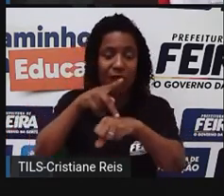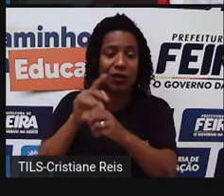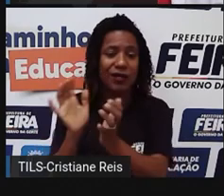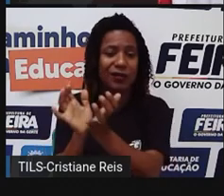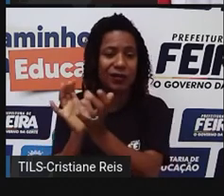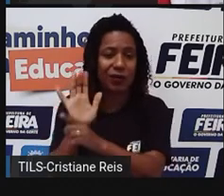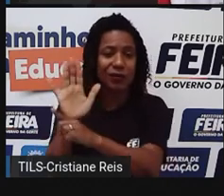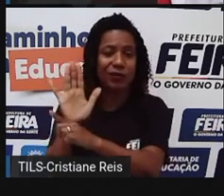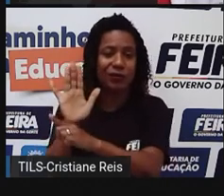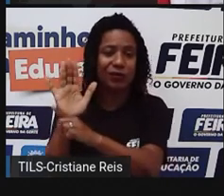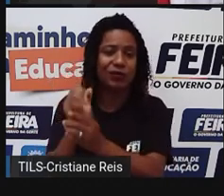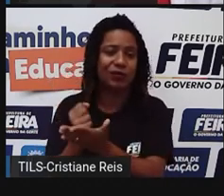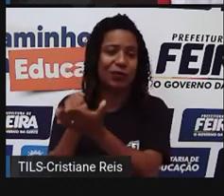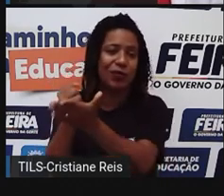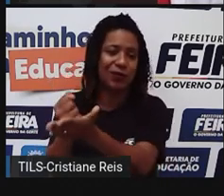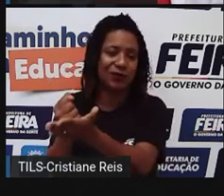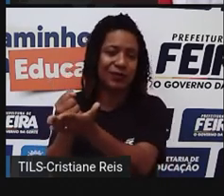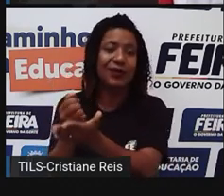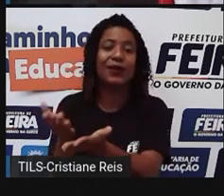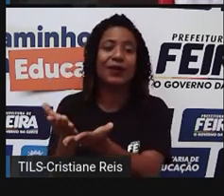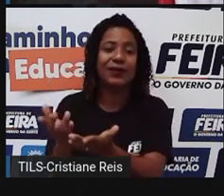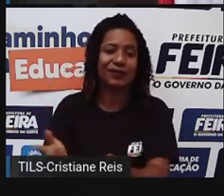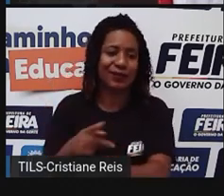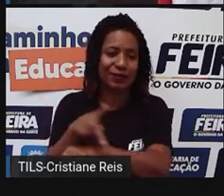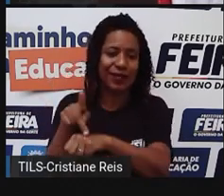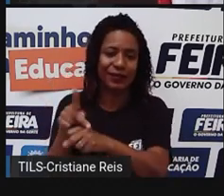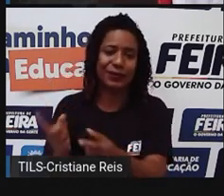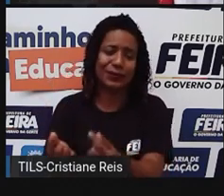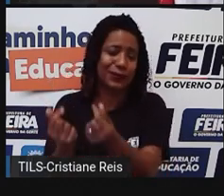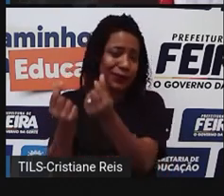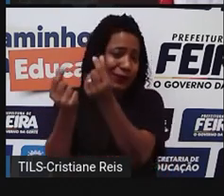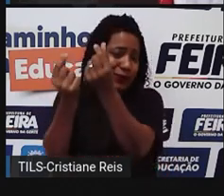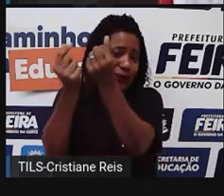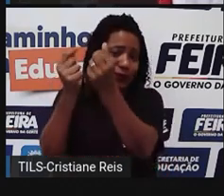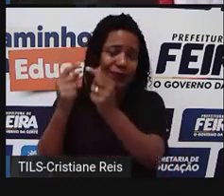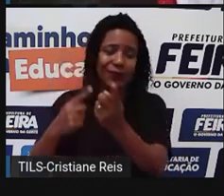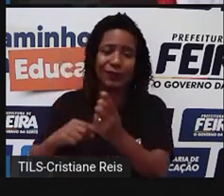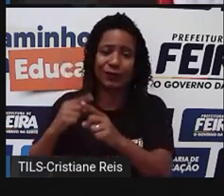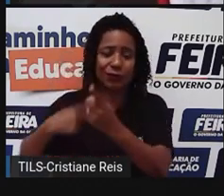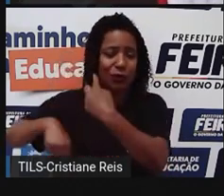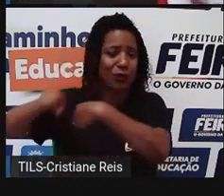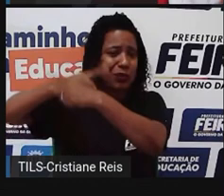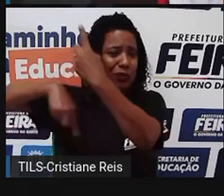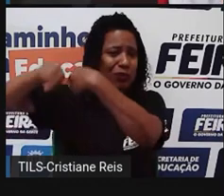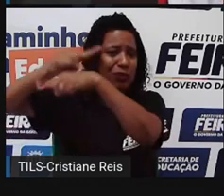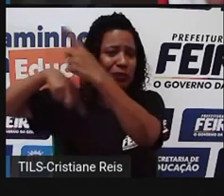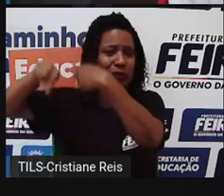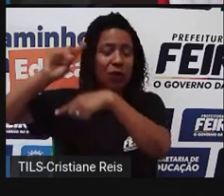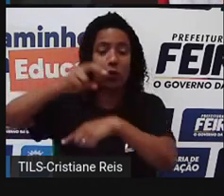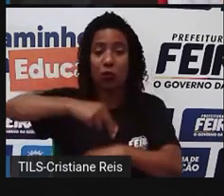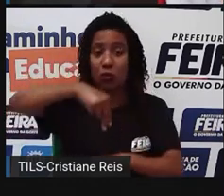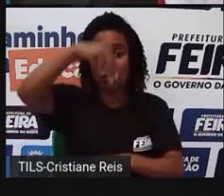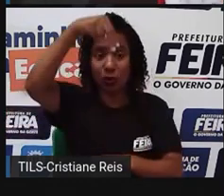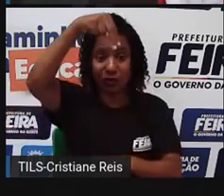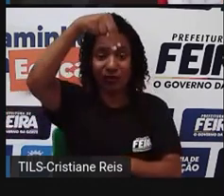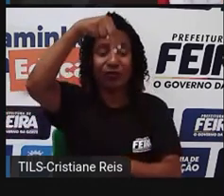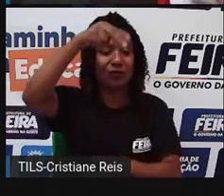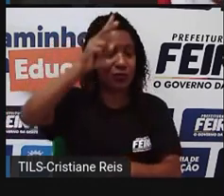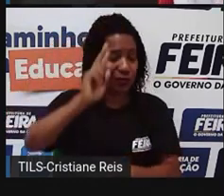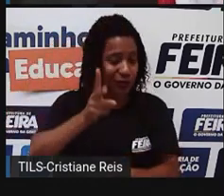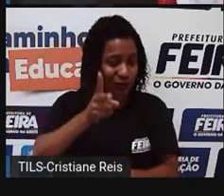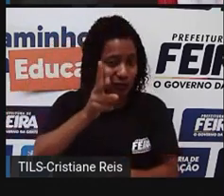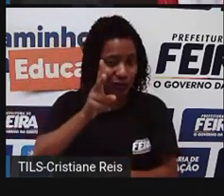mais pobres, elas acabam perpetuando essa situação de país do norte continuar sendo do norte,